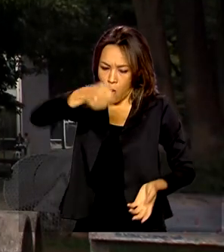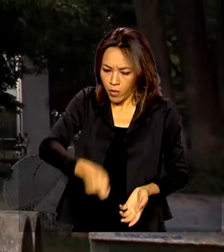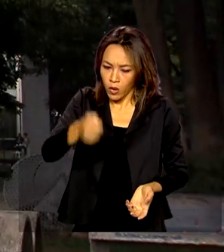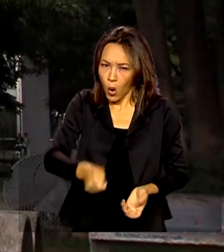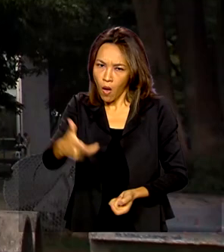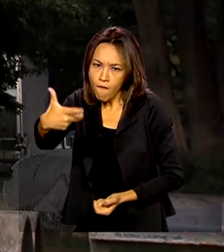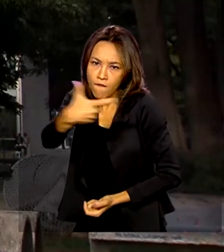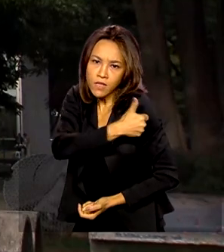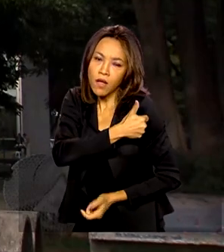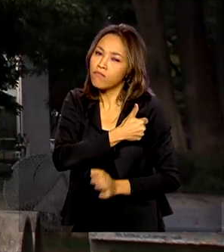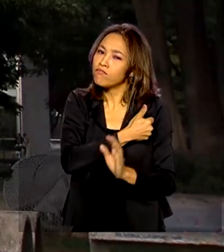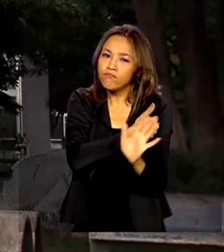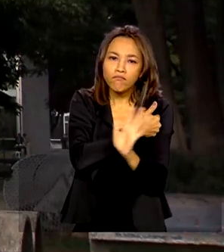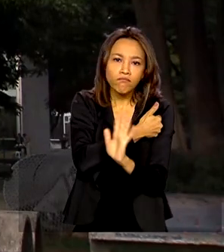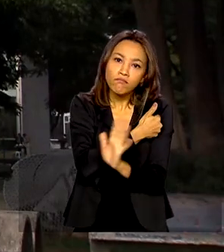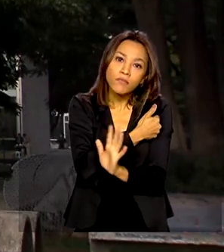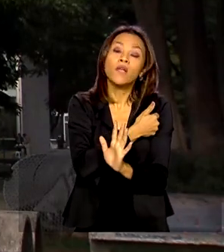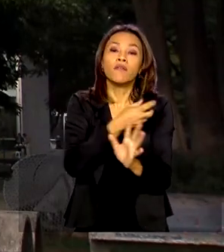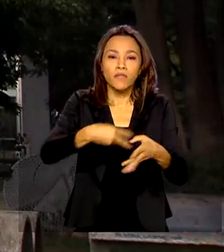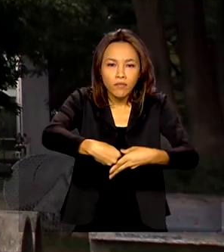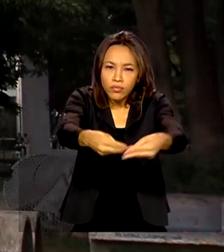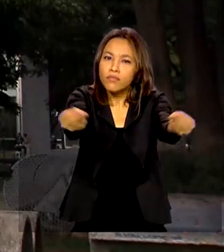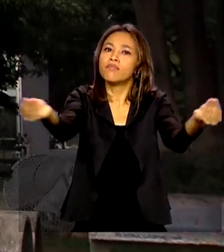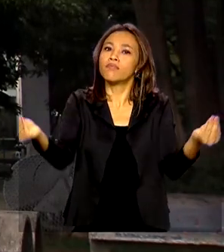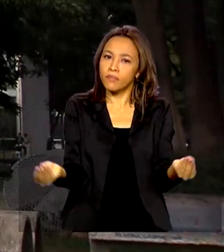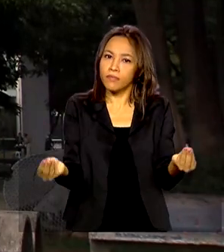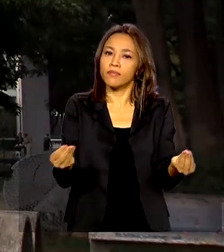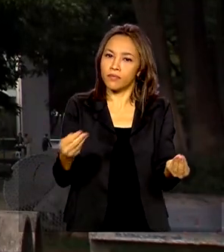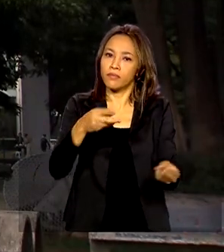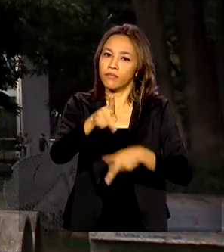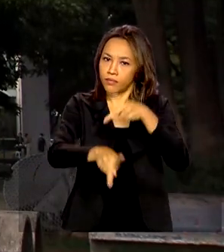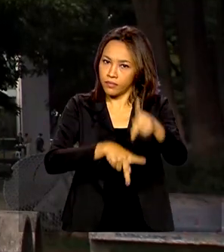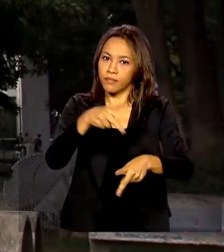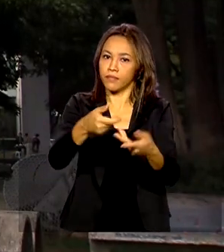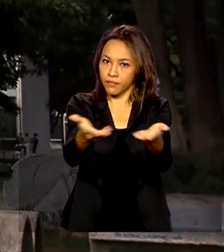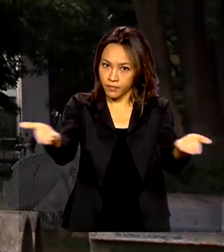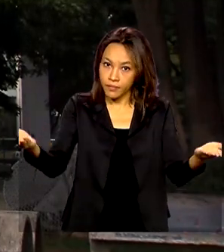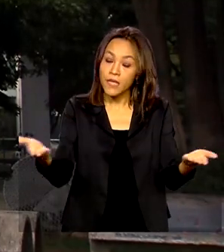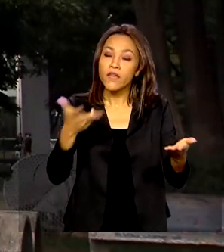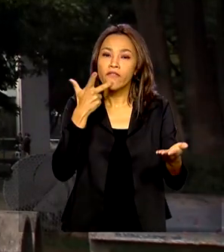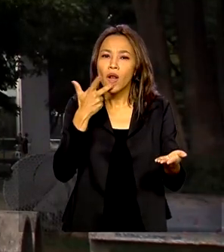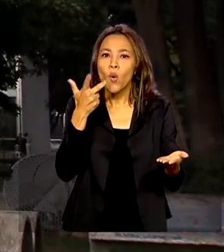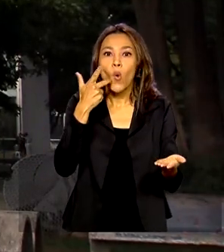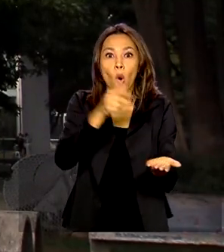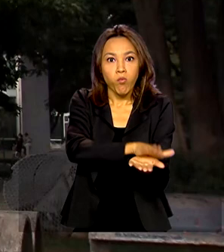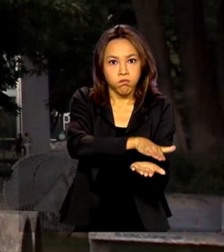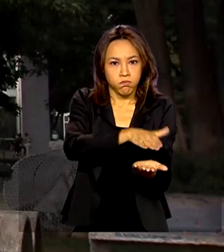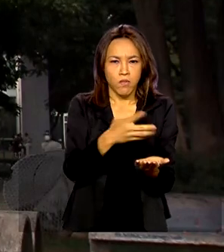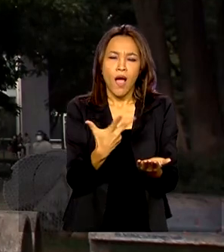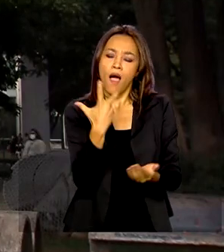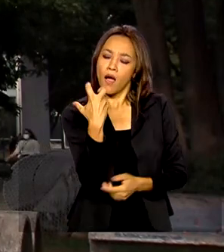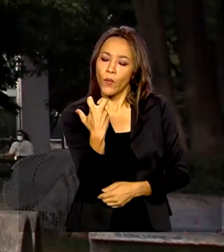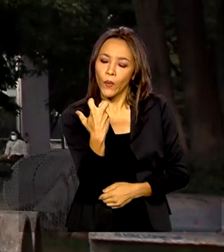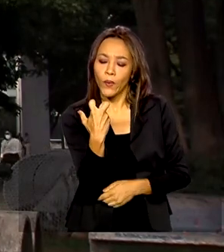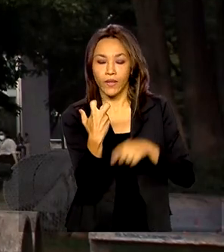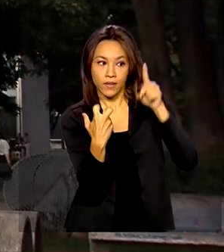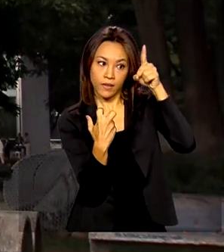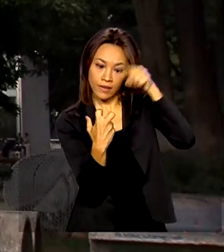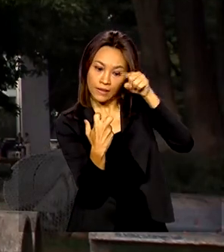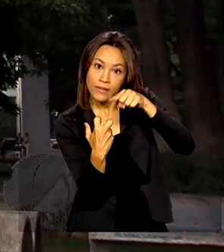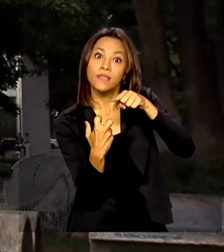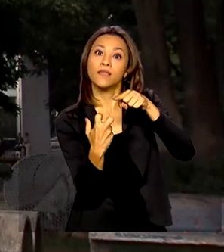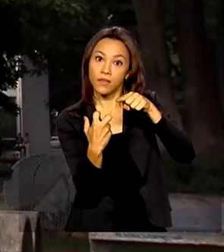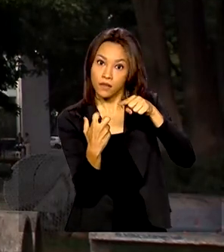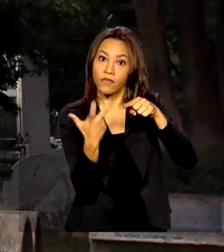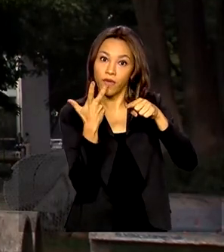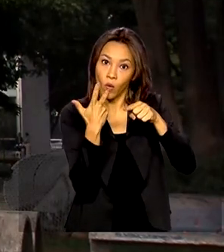e distribuída para toda a população. E esclareceu que a quantidade disponível de agulhas e seringas e também o